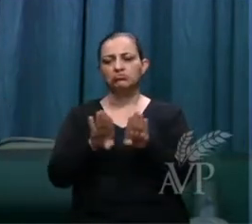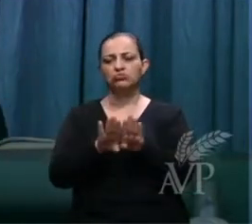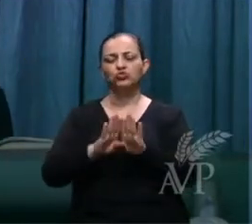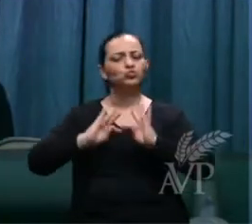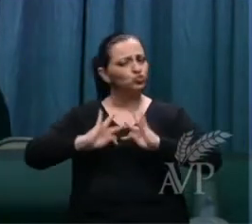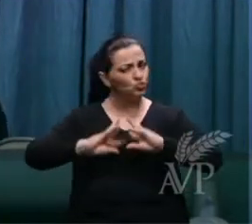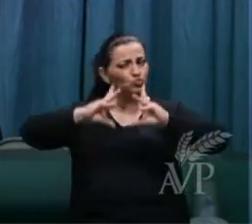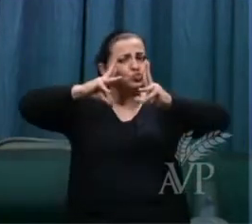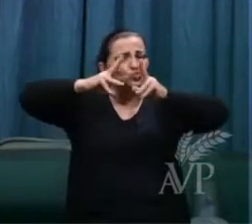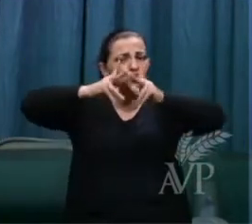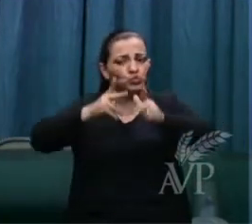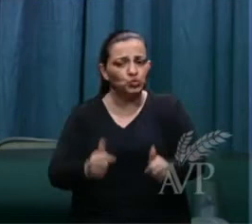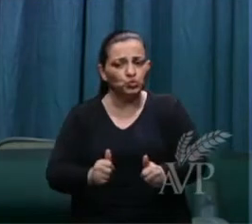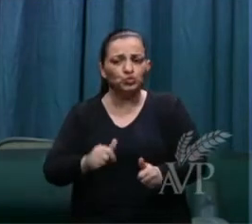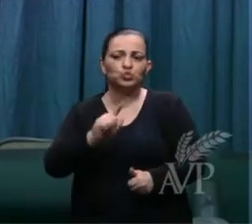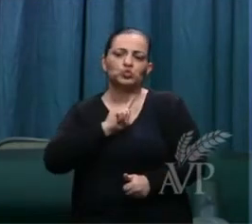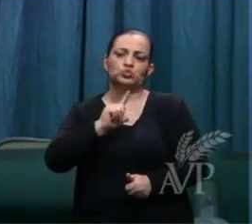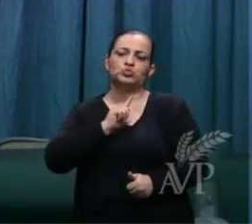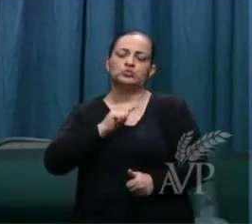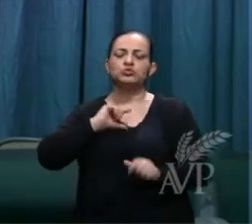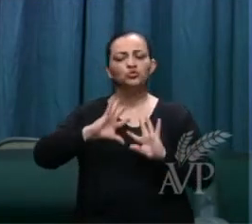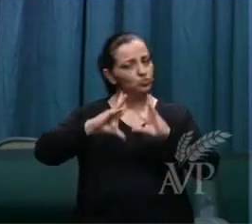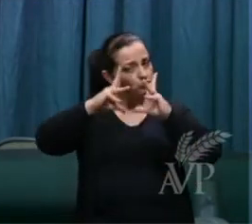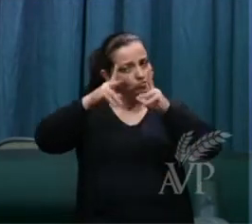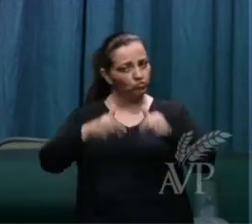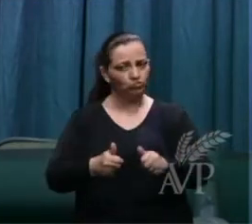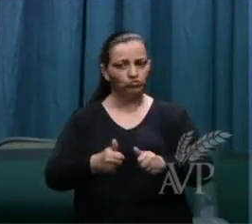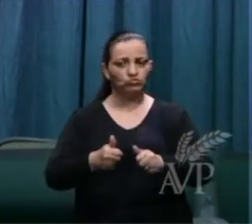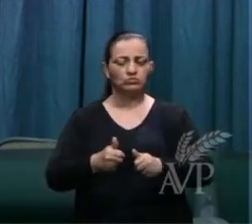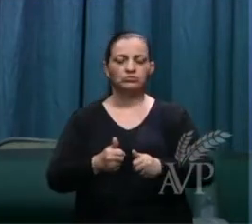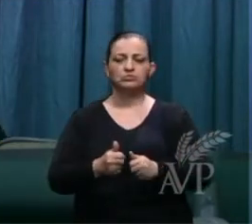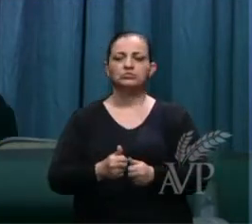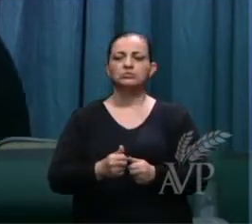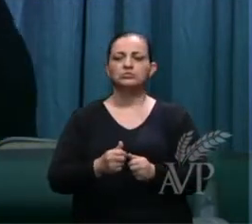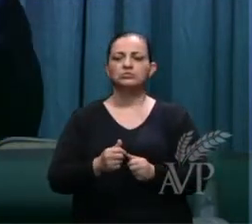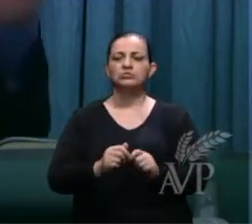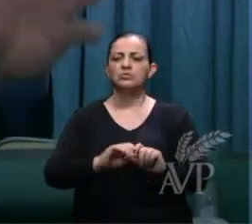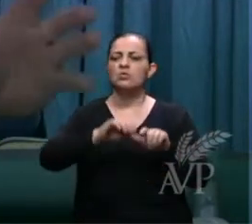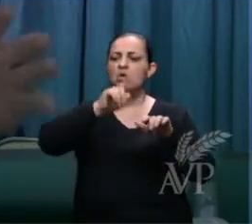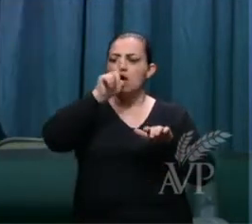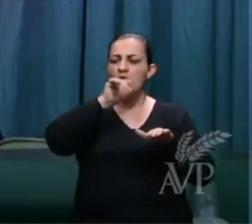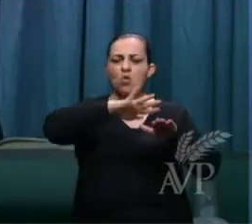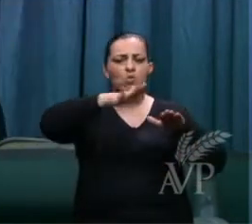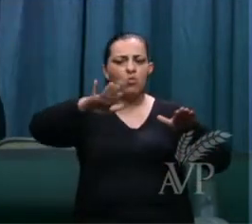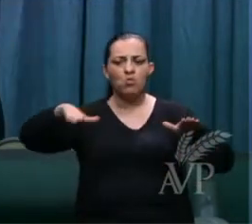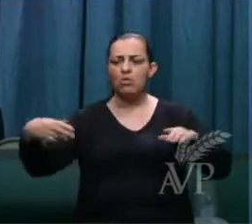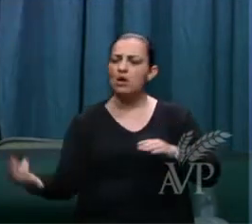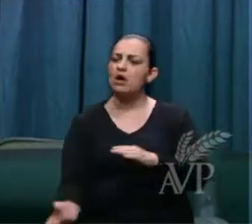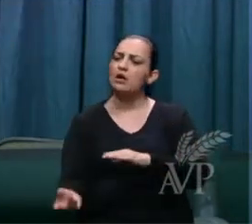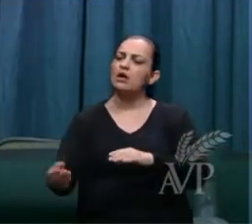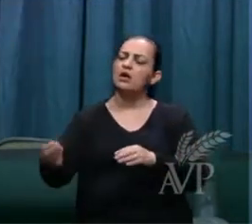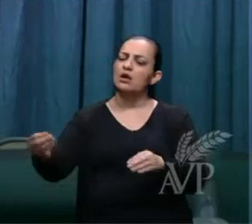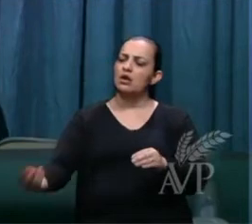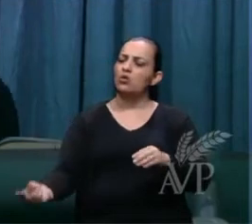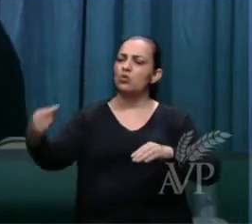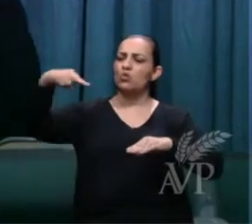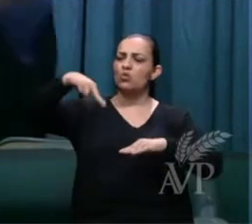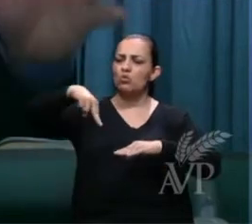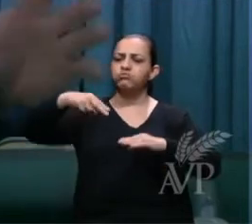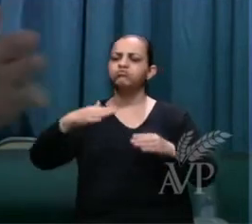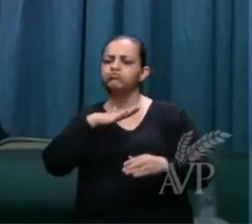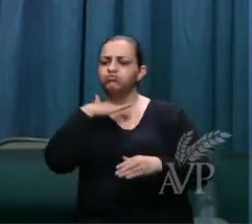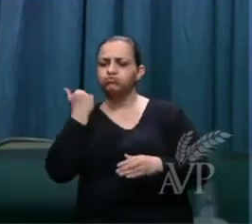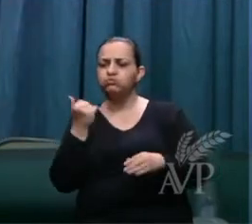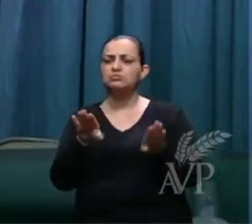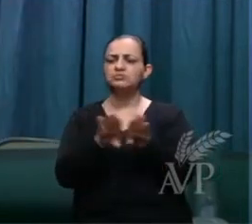todos terão que estar ali. O mar dará os seus mortos, o além dará os seus mortos,